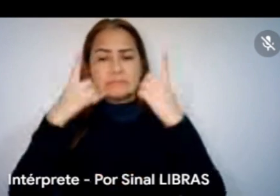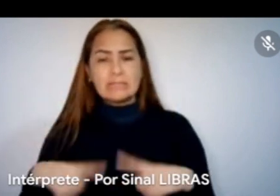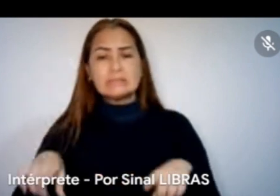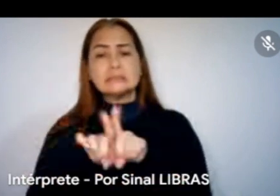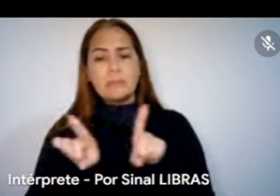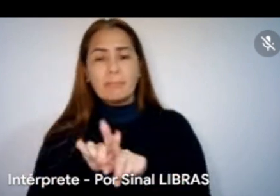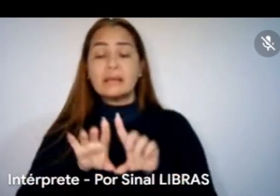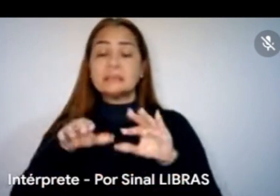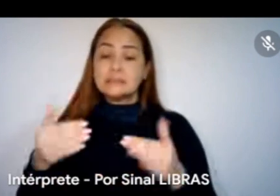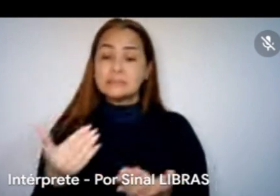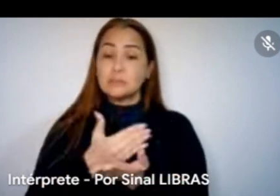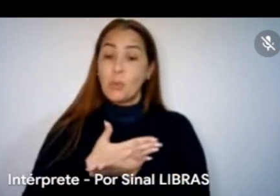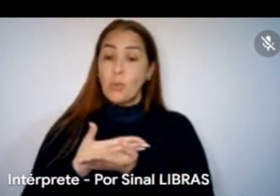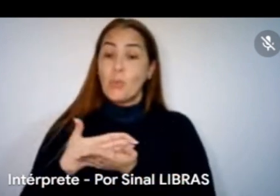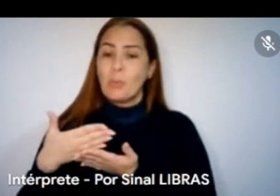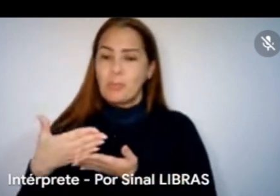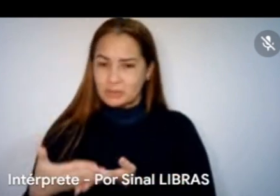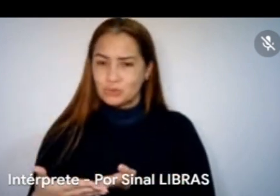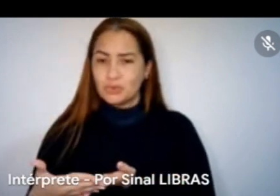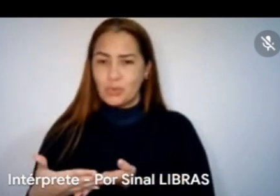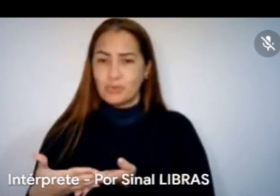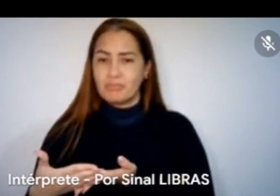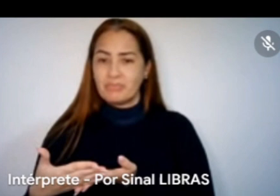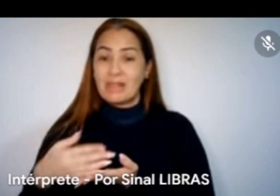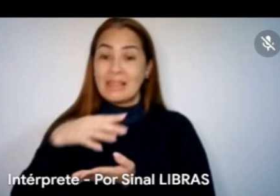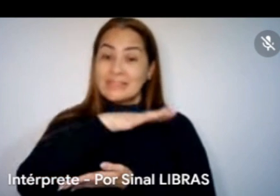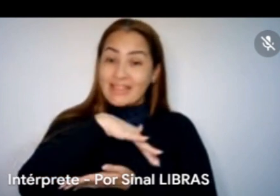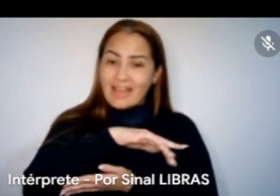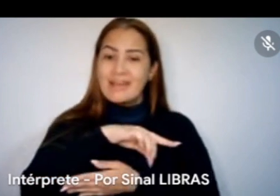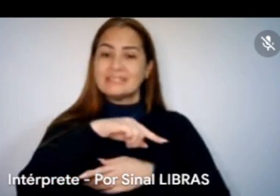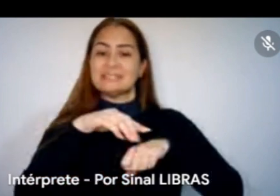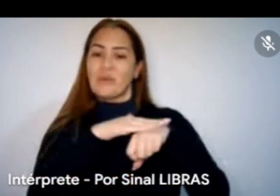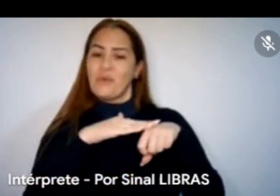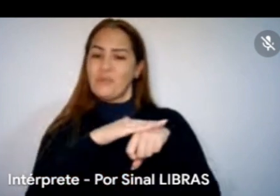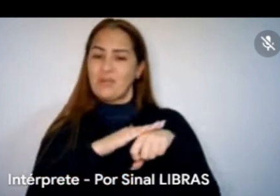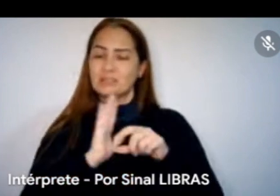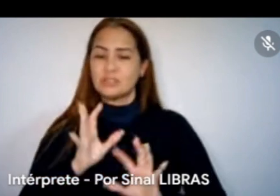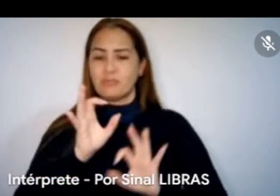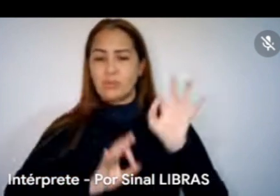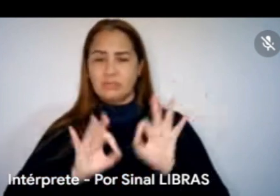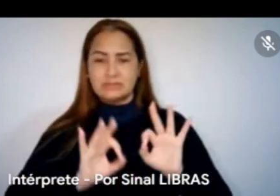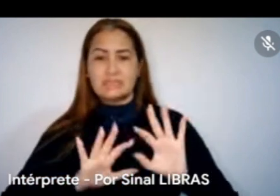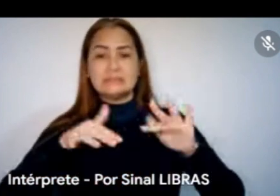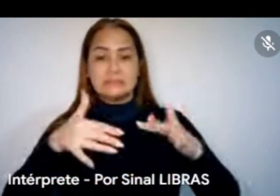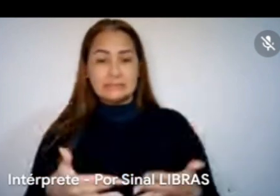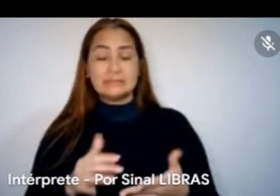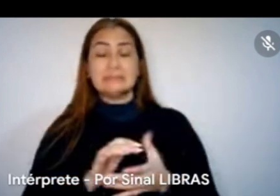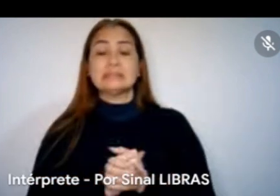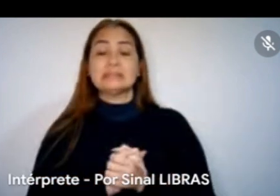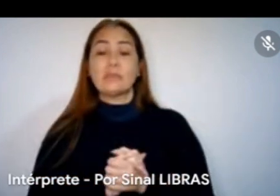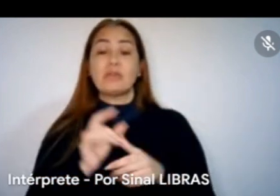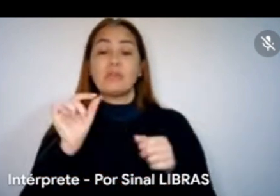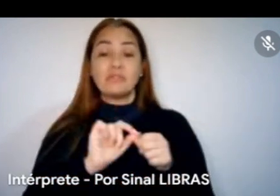partir desse diálogo, dessa conversa que foi montada essa escuta na semana passada, tá? E não